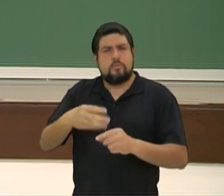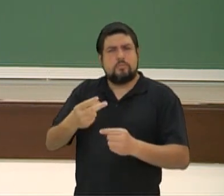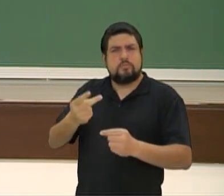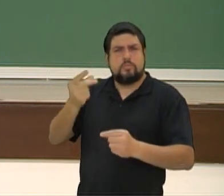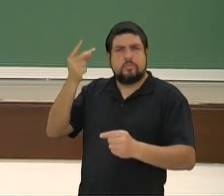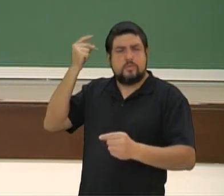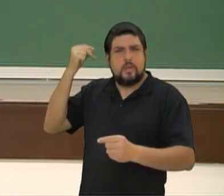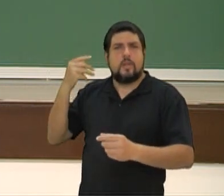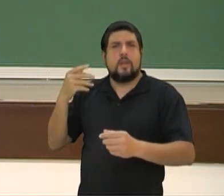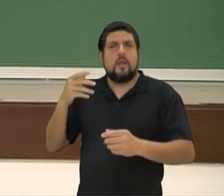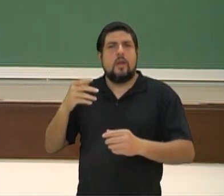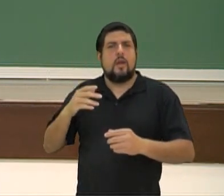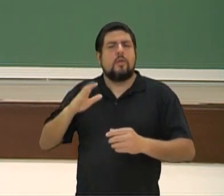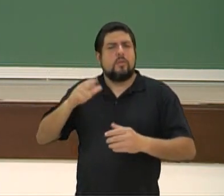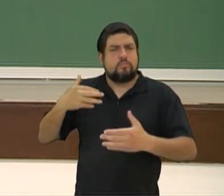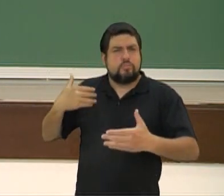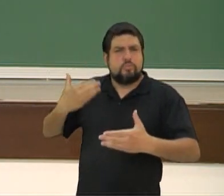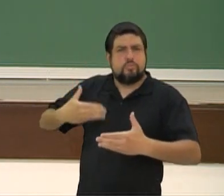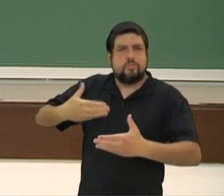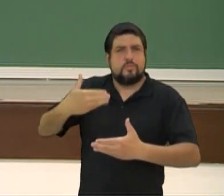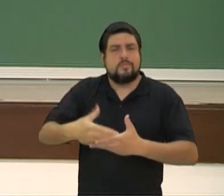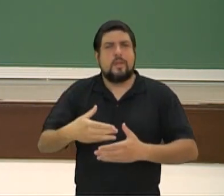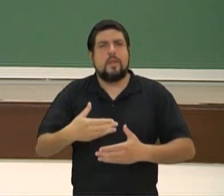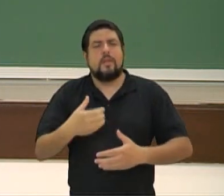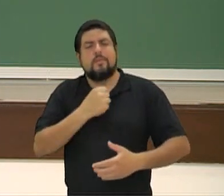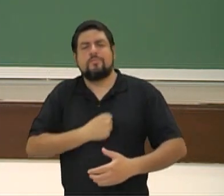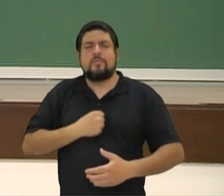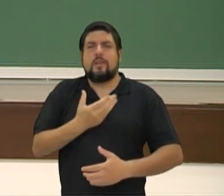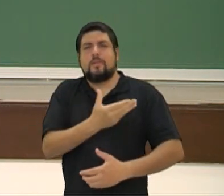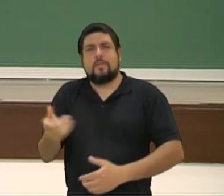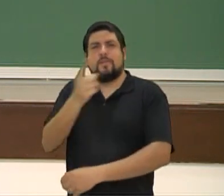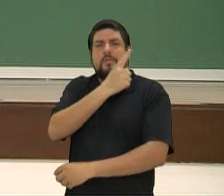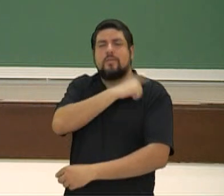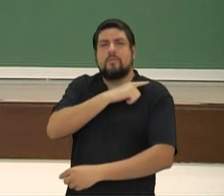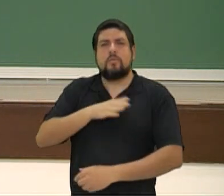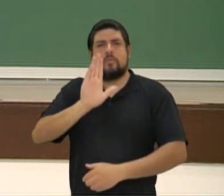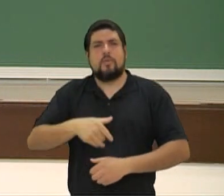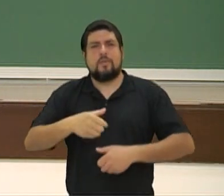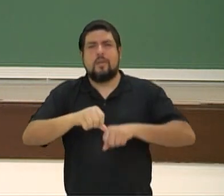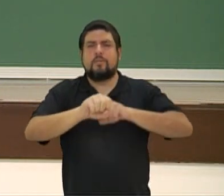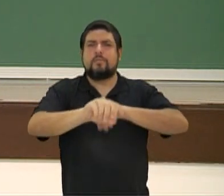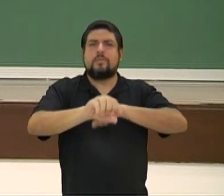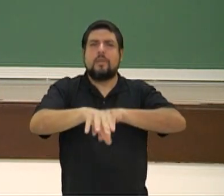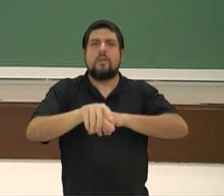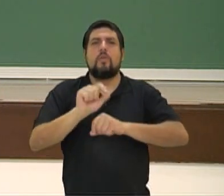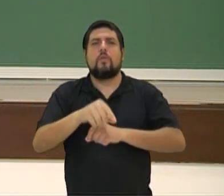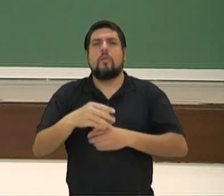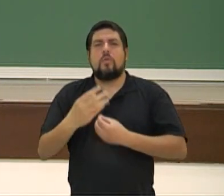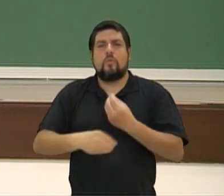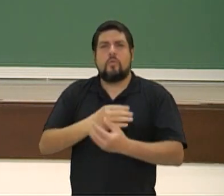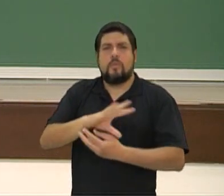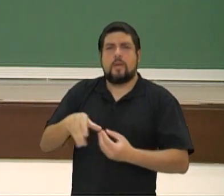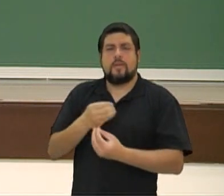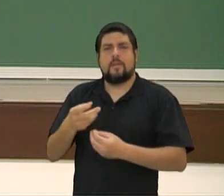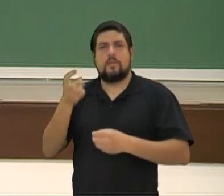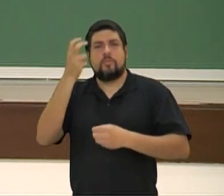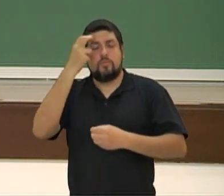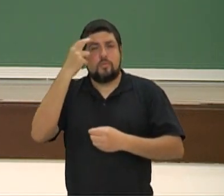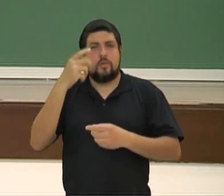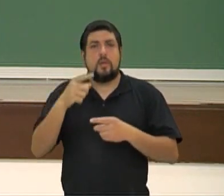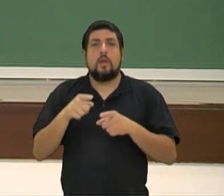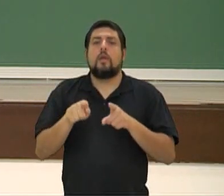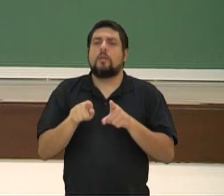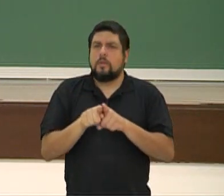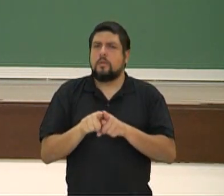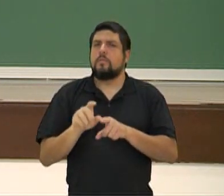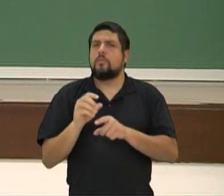para matar a saudade da galera do primeiro ano, e ainda com um tema que nós já trabalhamos, Grécia Antiga, Arte e Cultura, inclusive vamos focar